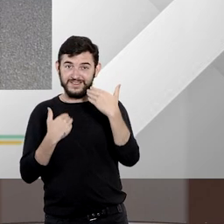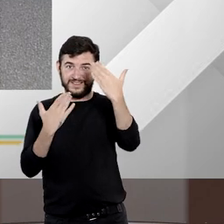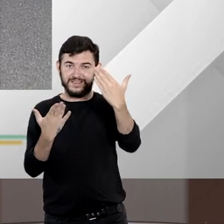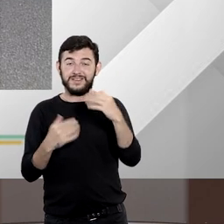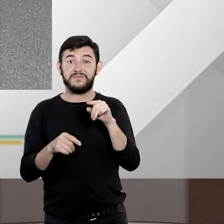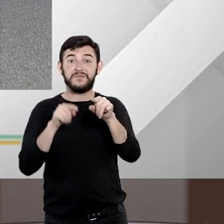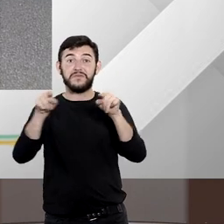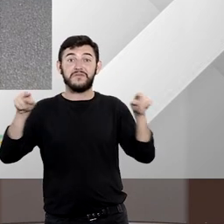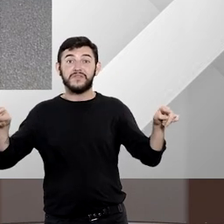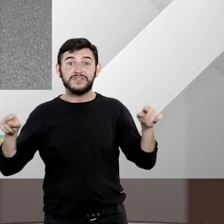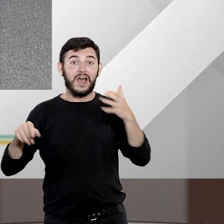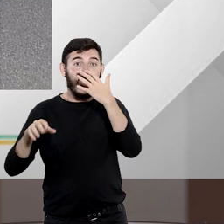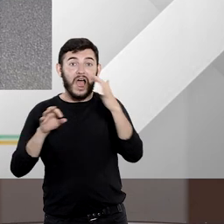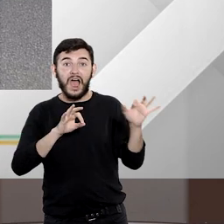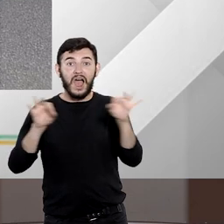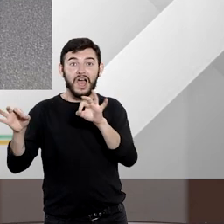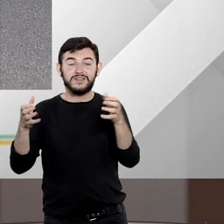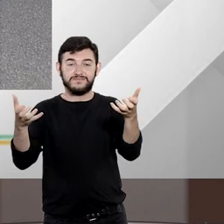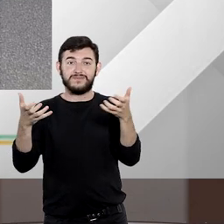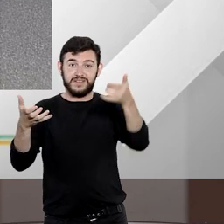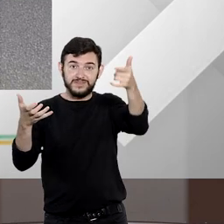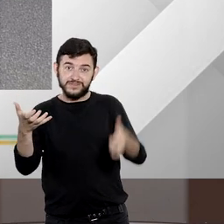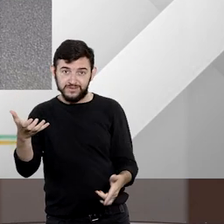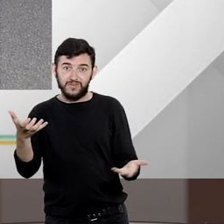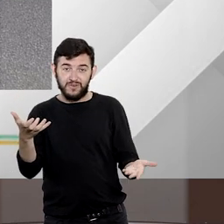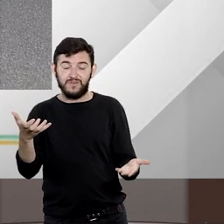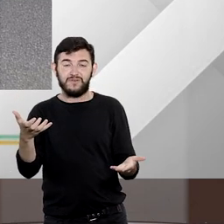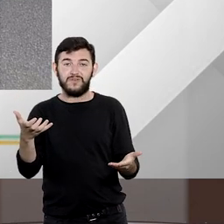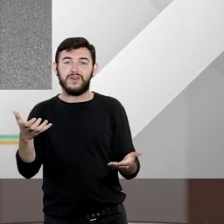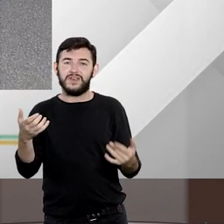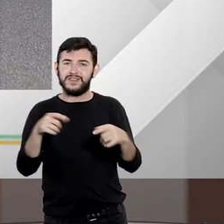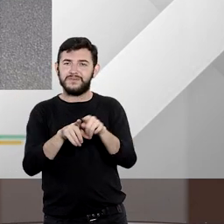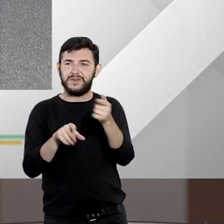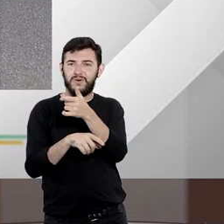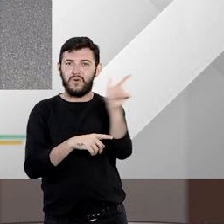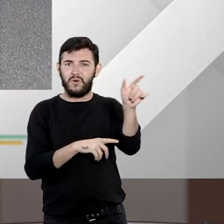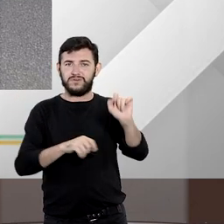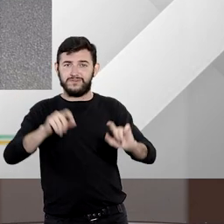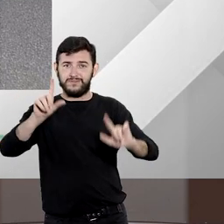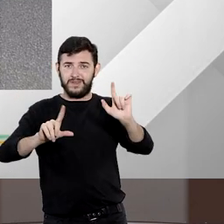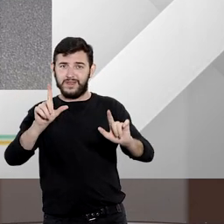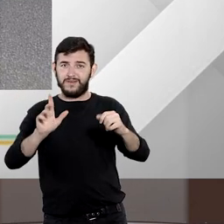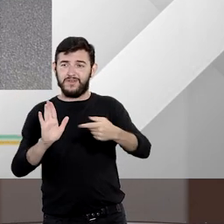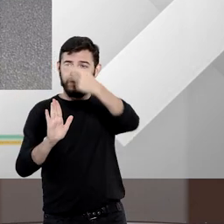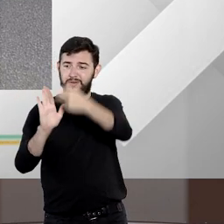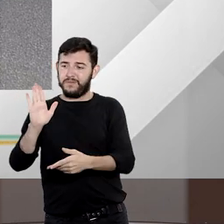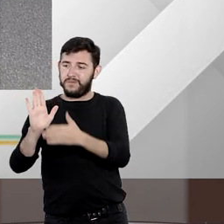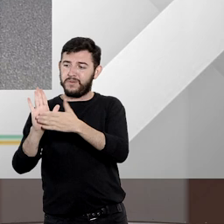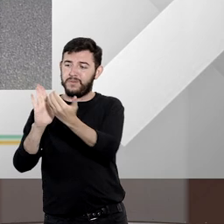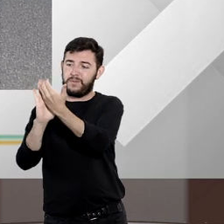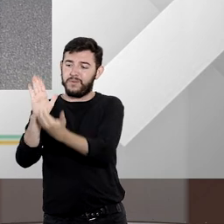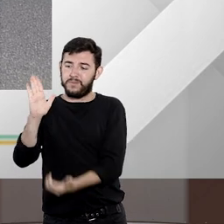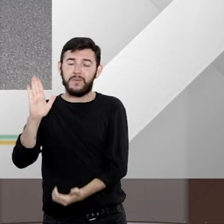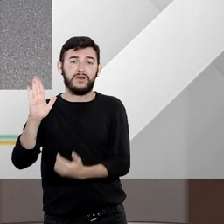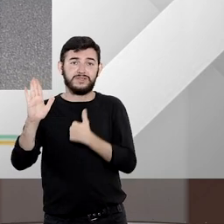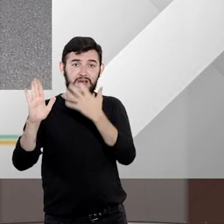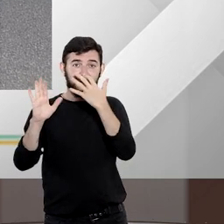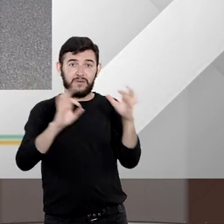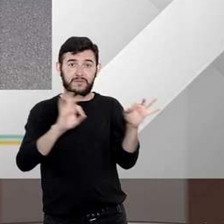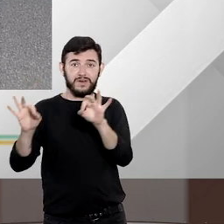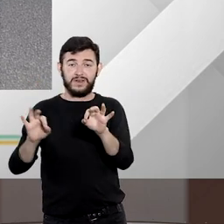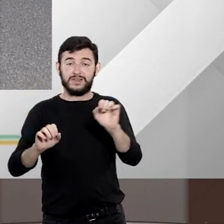e se você aí do outro lado quiser conferir novamente este e outros programas basta acompanhar a programação da TV